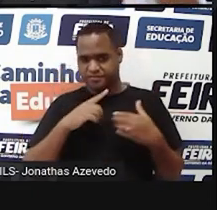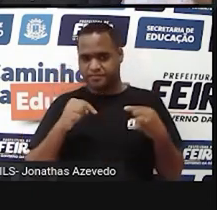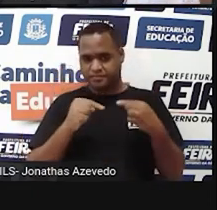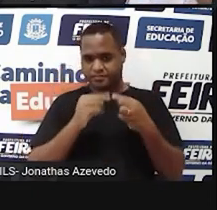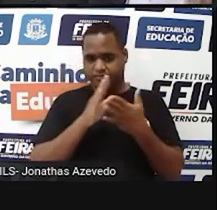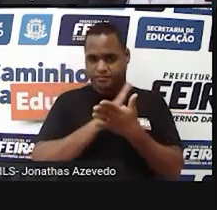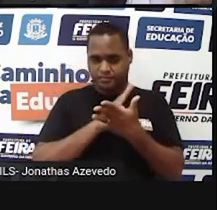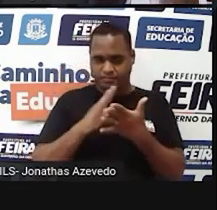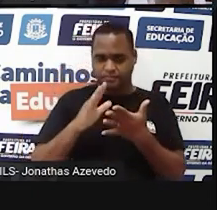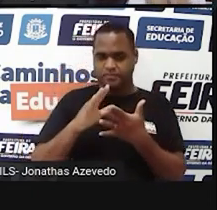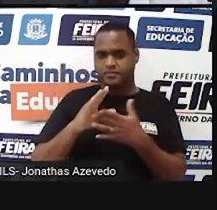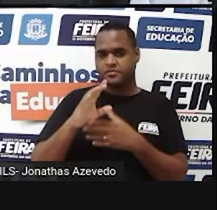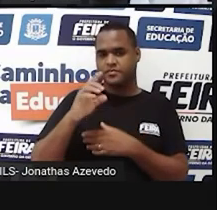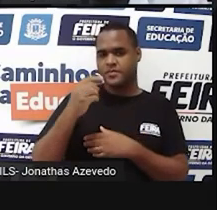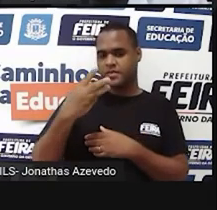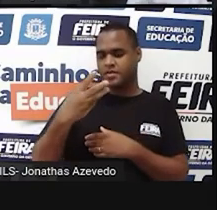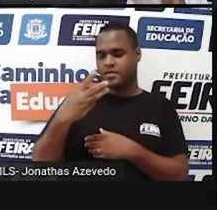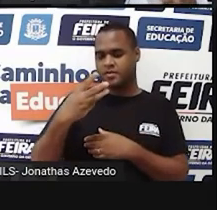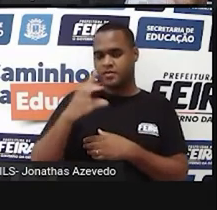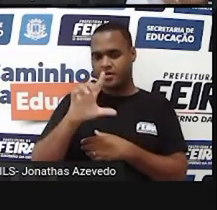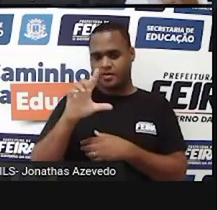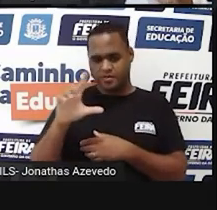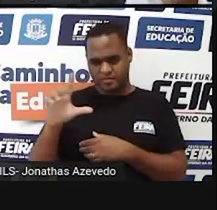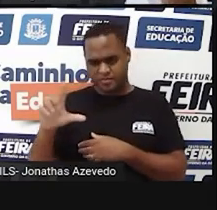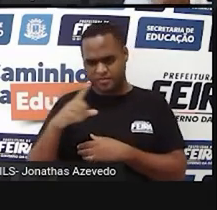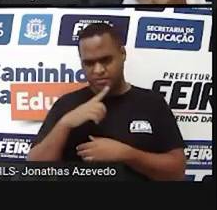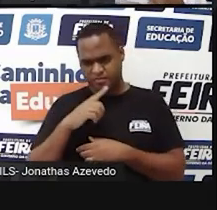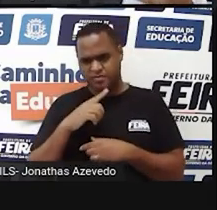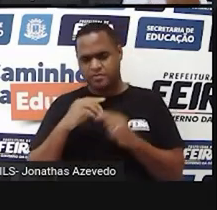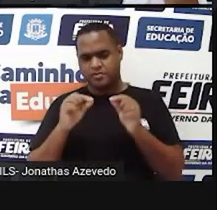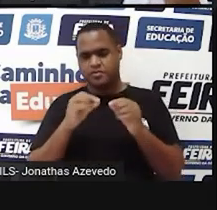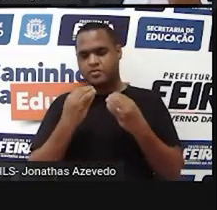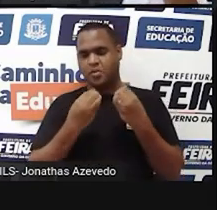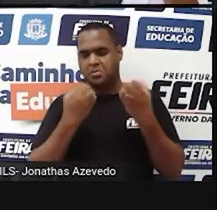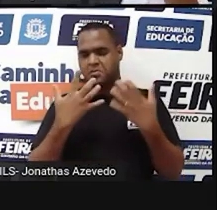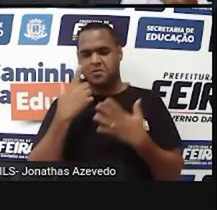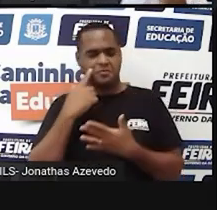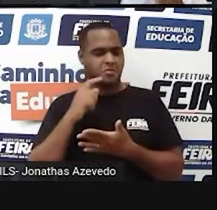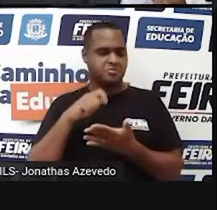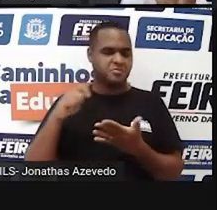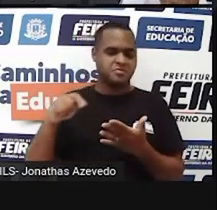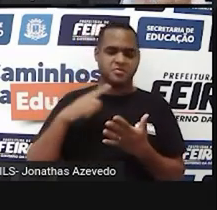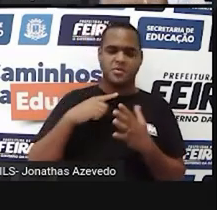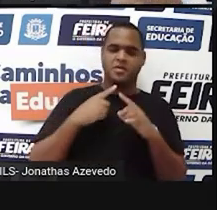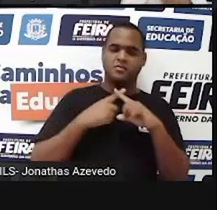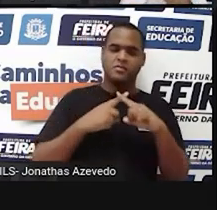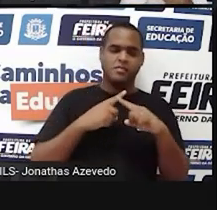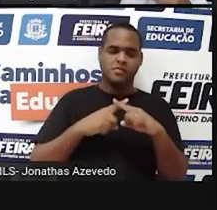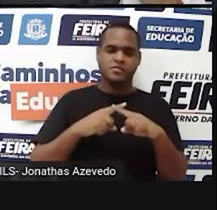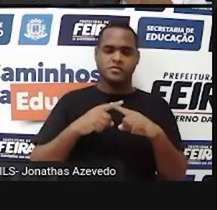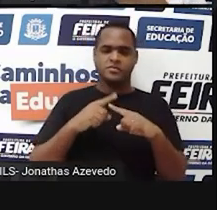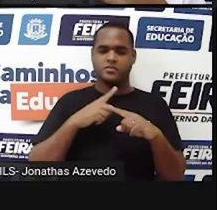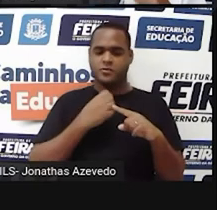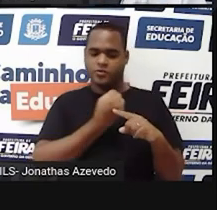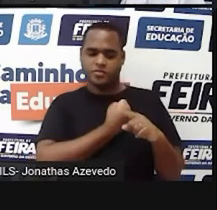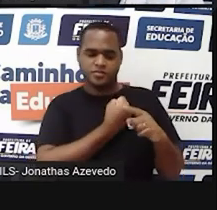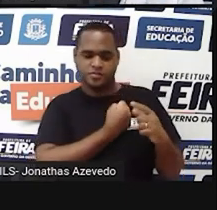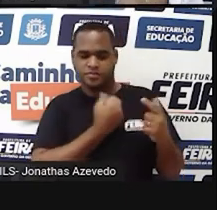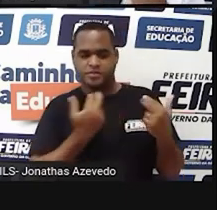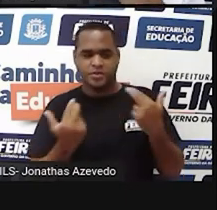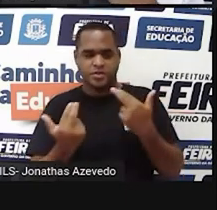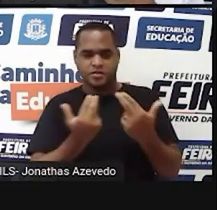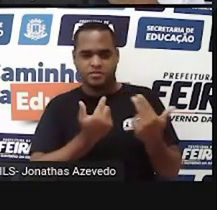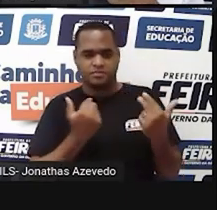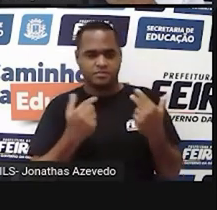cubo, desses três L's? Vamos tentar ali rascunhar, sei lá, multiplicar três números iguais para ver se dá